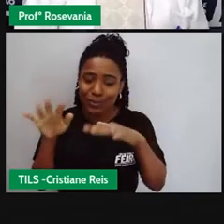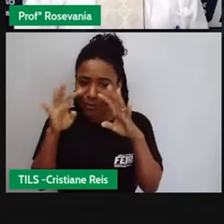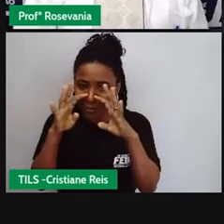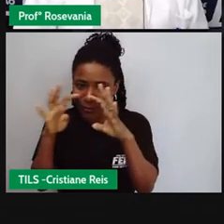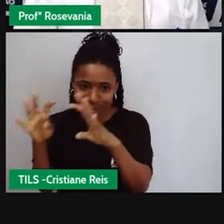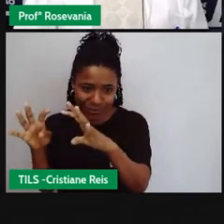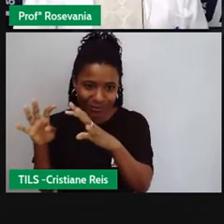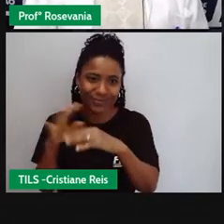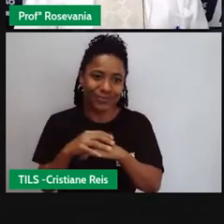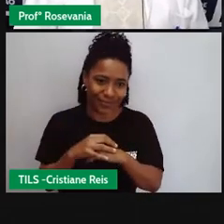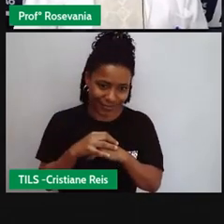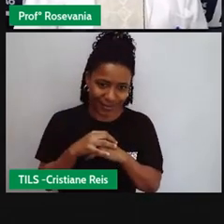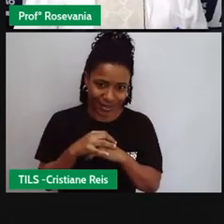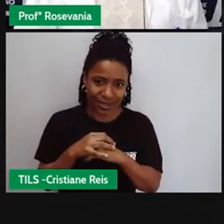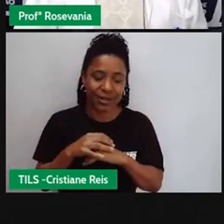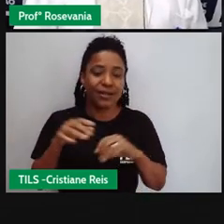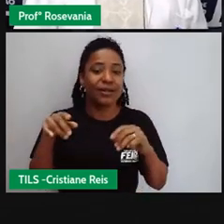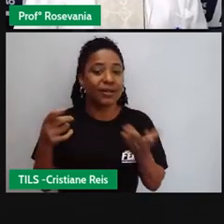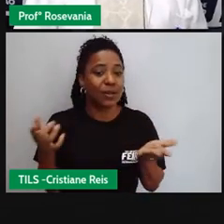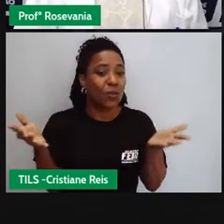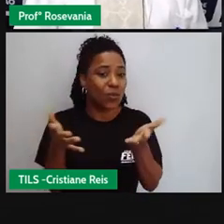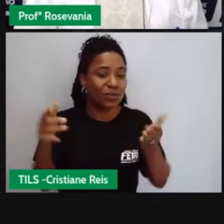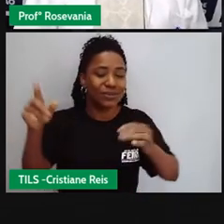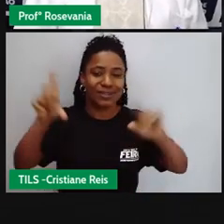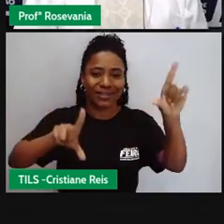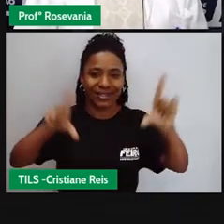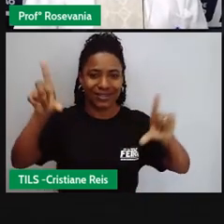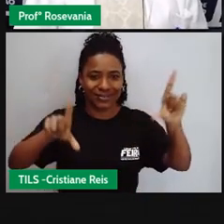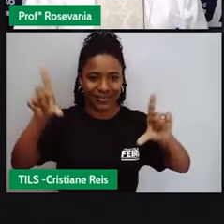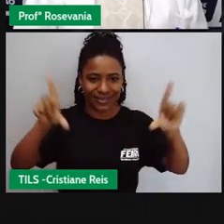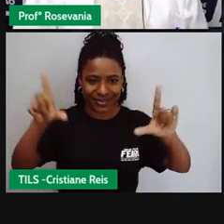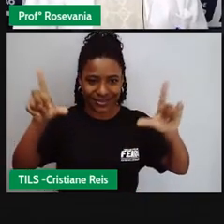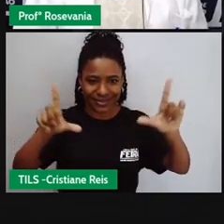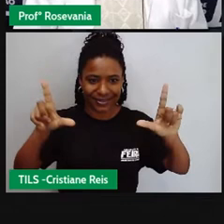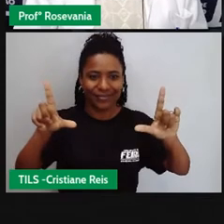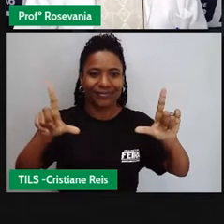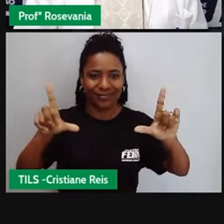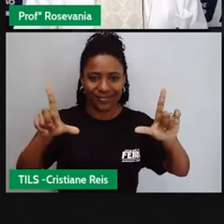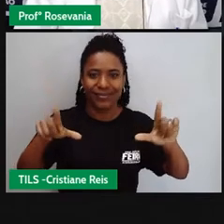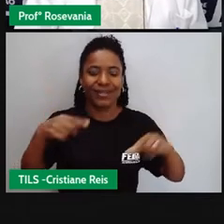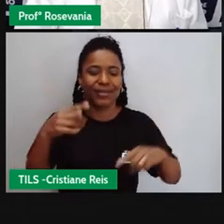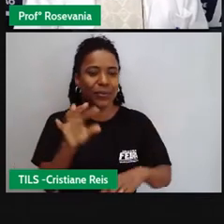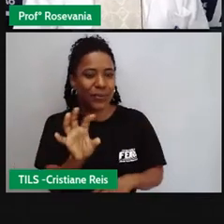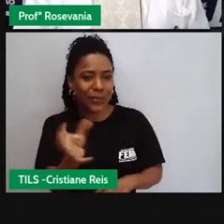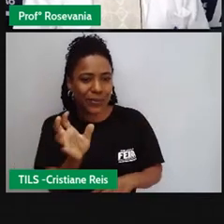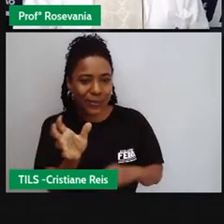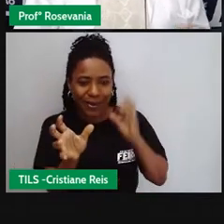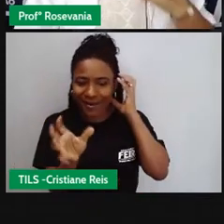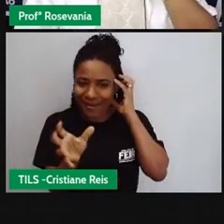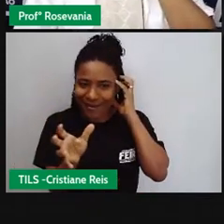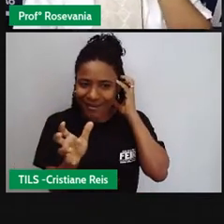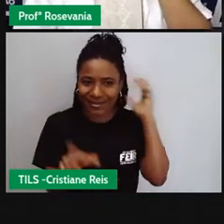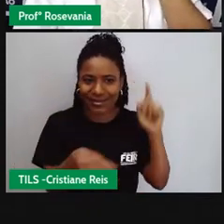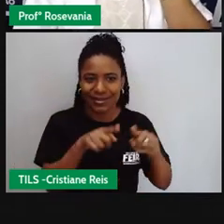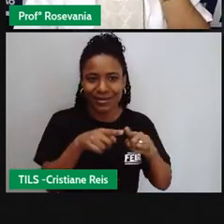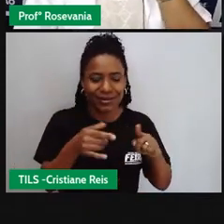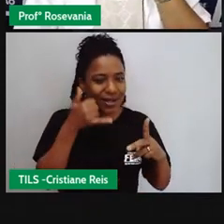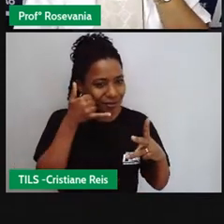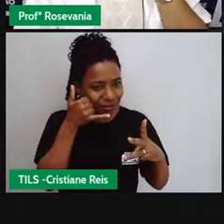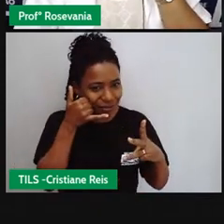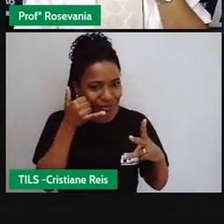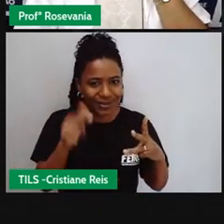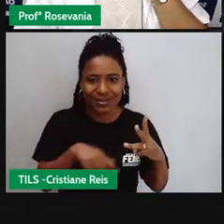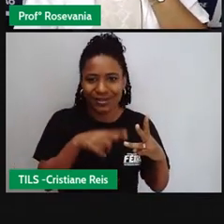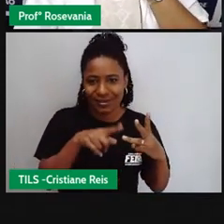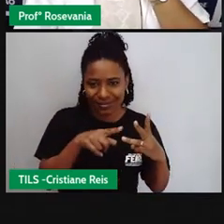hoje também é muito utilizado é um aparelho esses aparelhos aqui o rádio o telefone e não o telefone